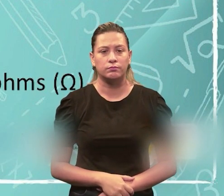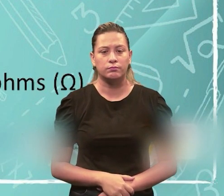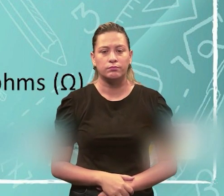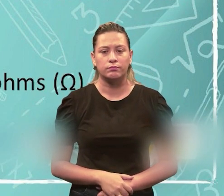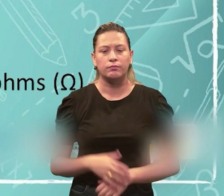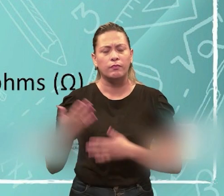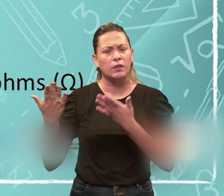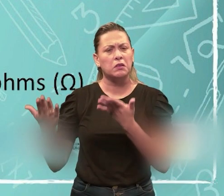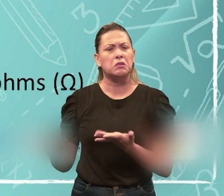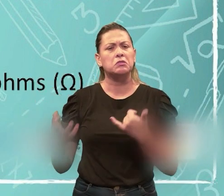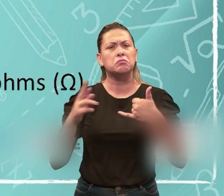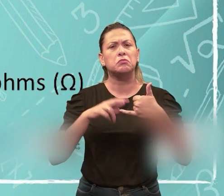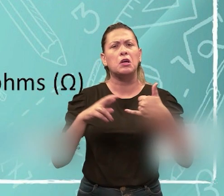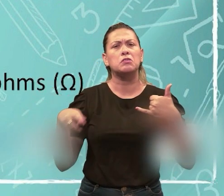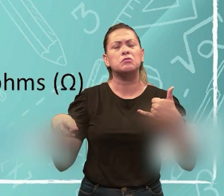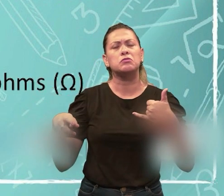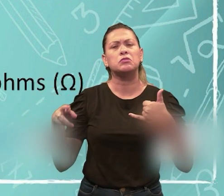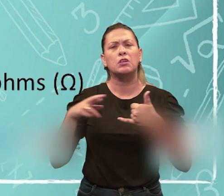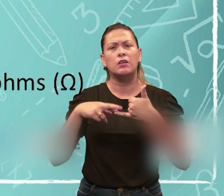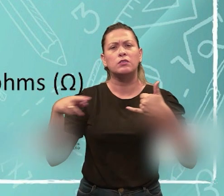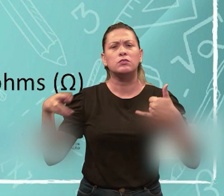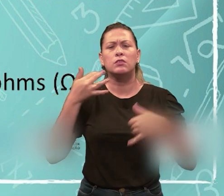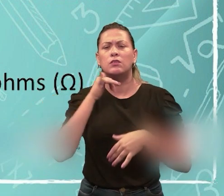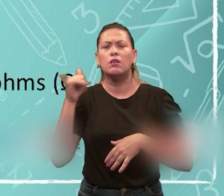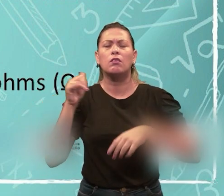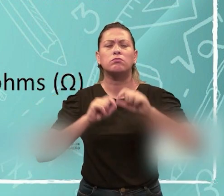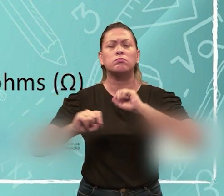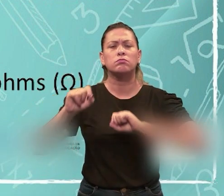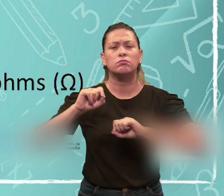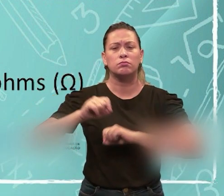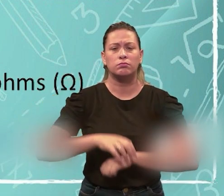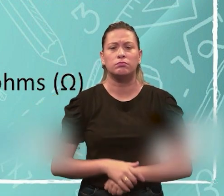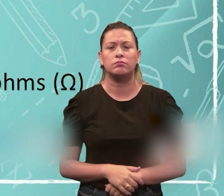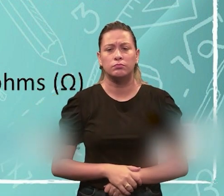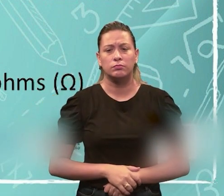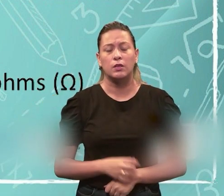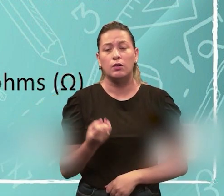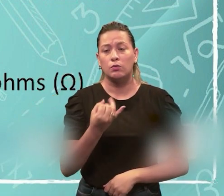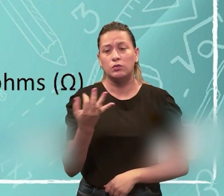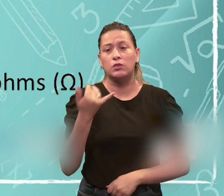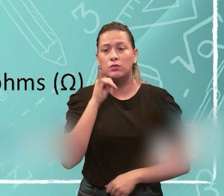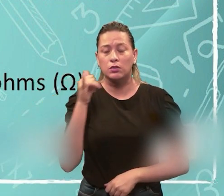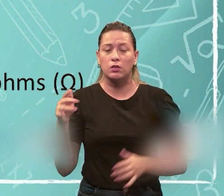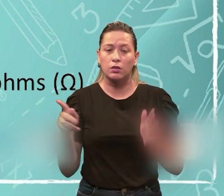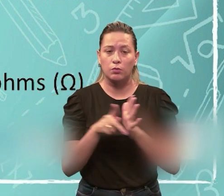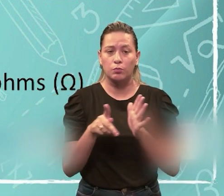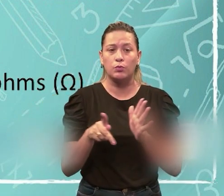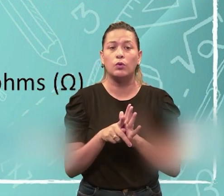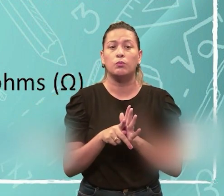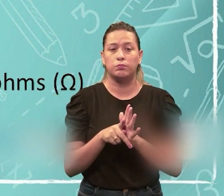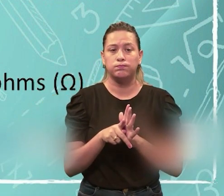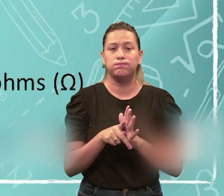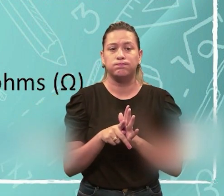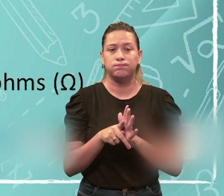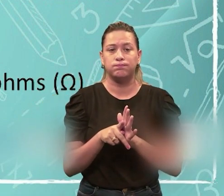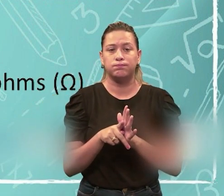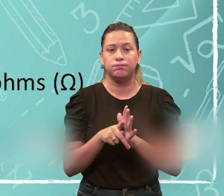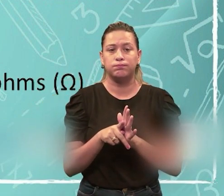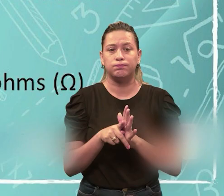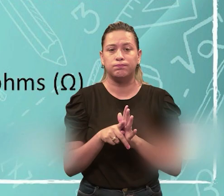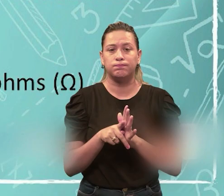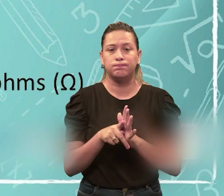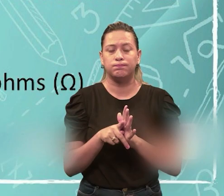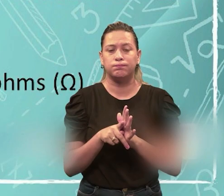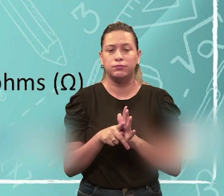E o que que é a resistência elétrica? A resistência elétrica é a grandeza elétrica do componente que se opõe,